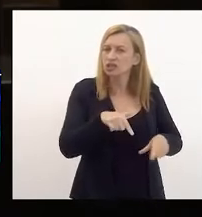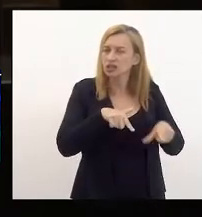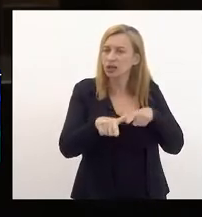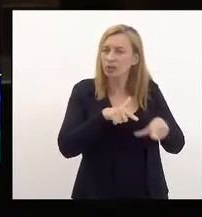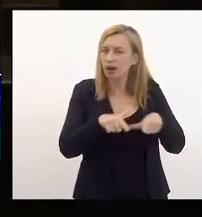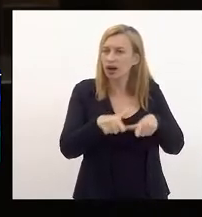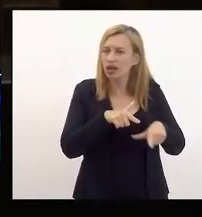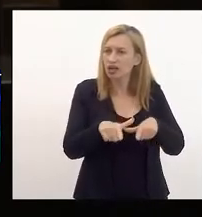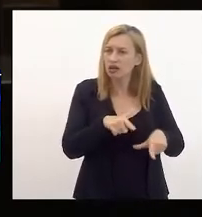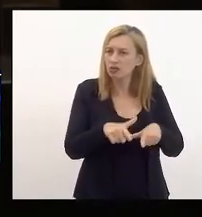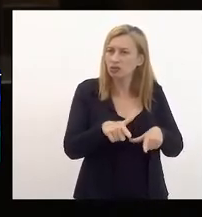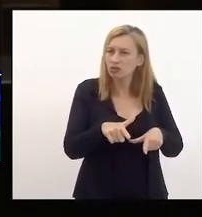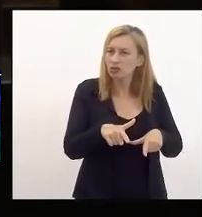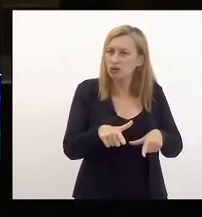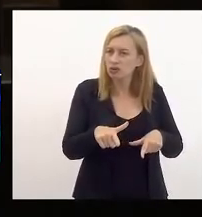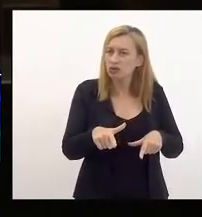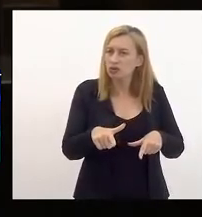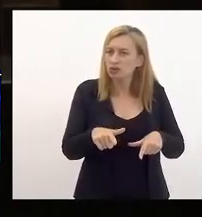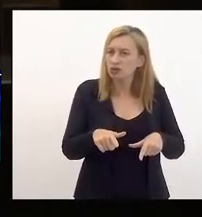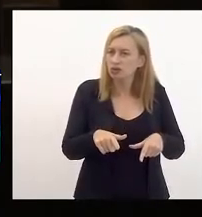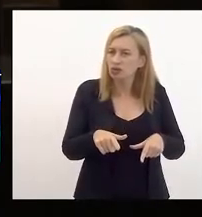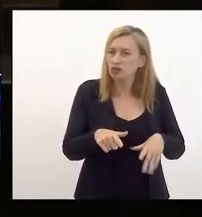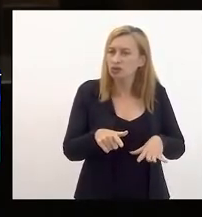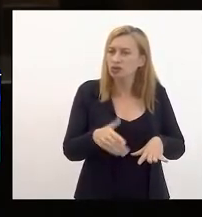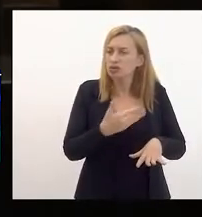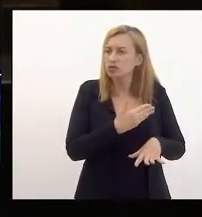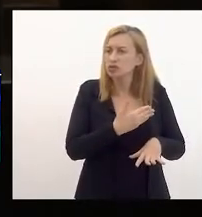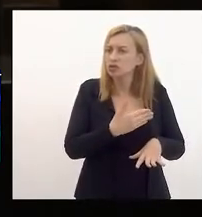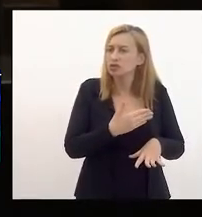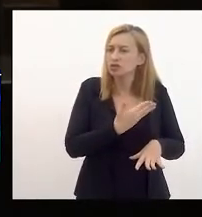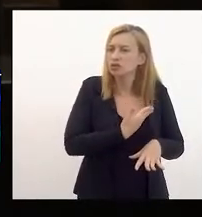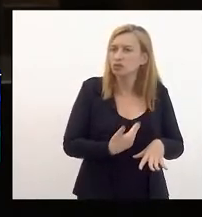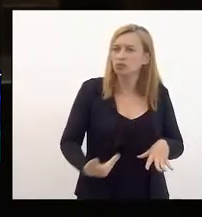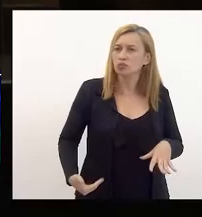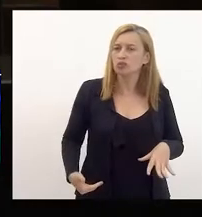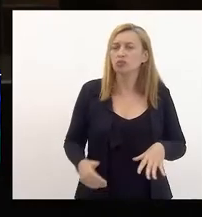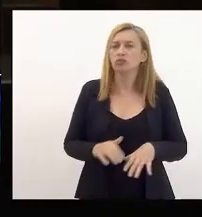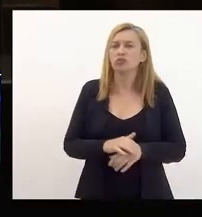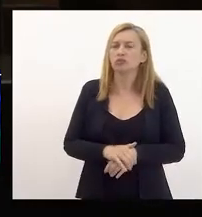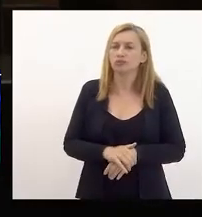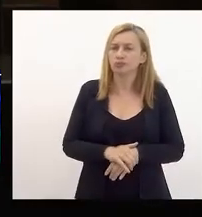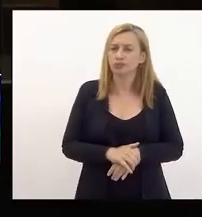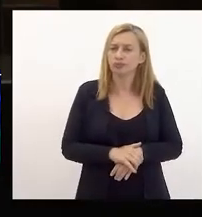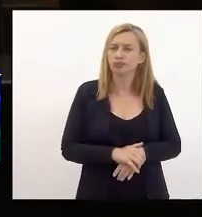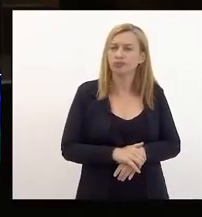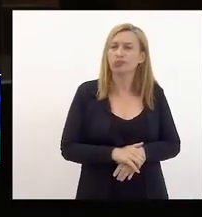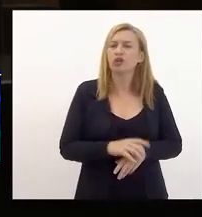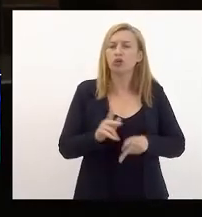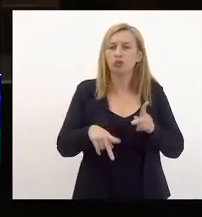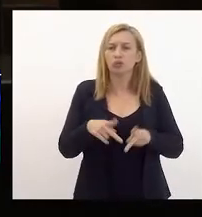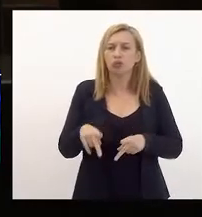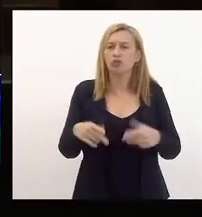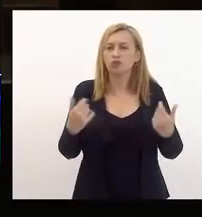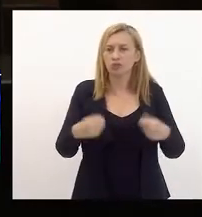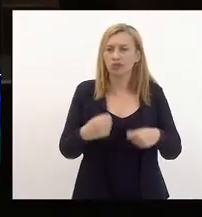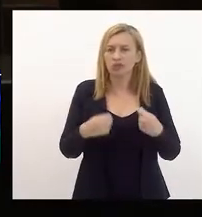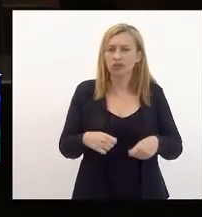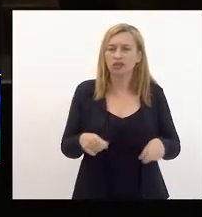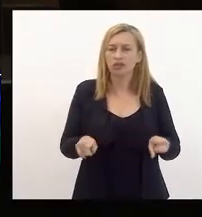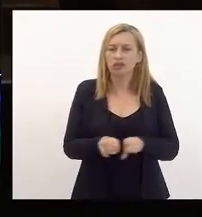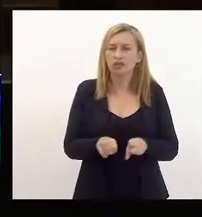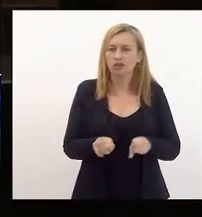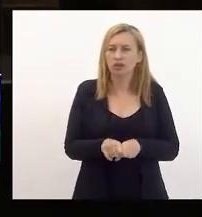de atendimento ao público quanto às necessidades básicas da população que tanto necessita.